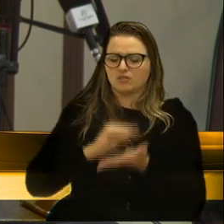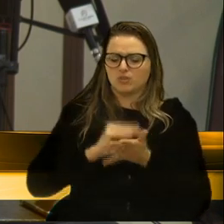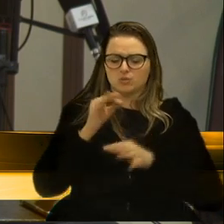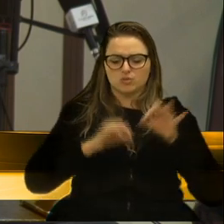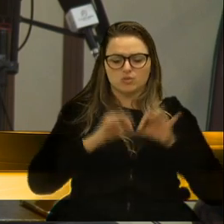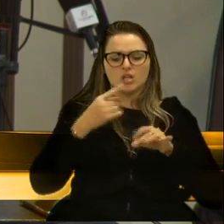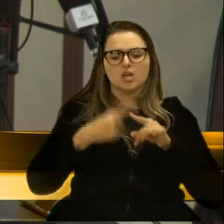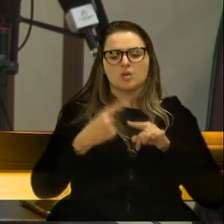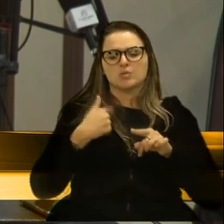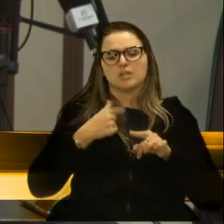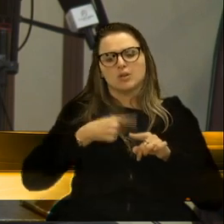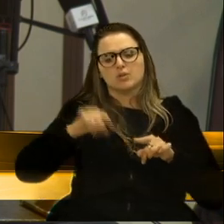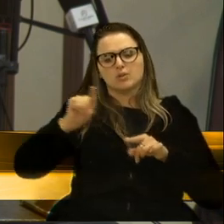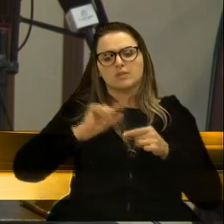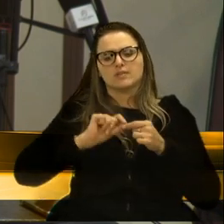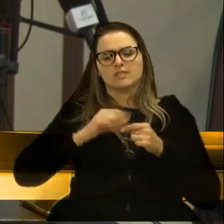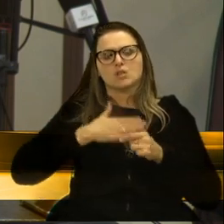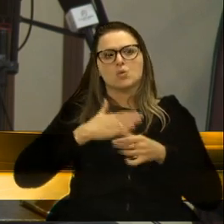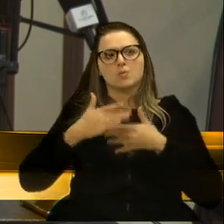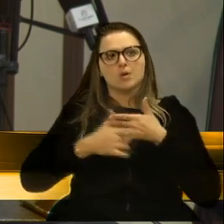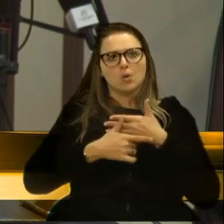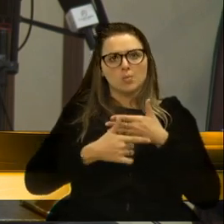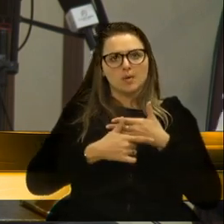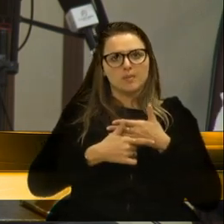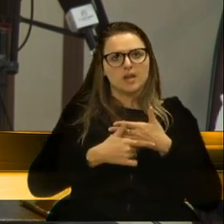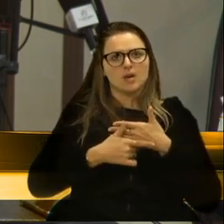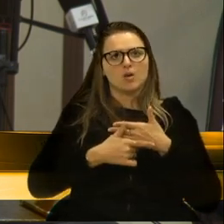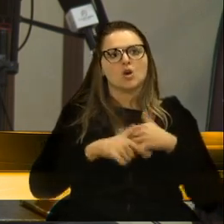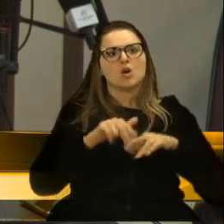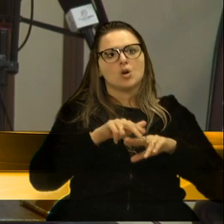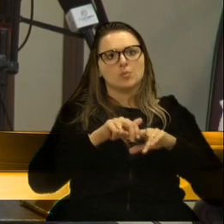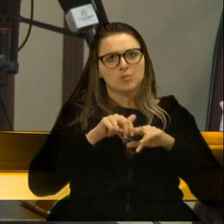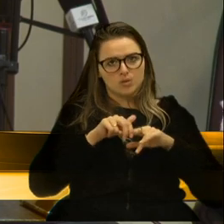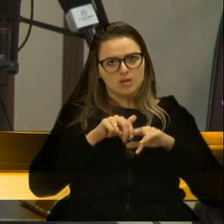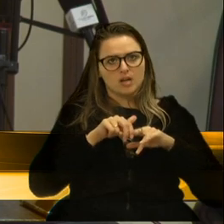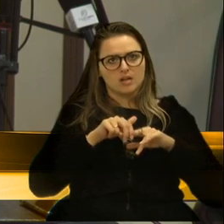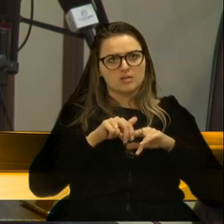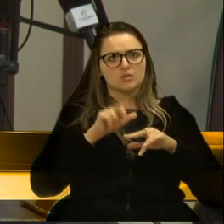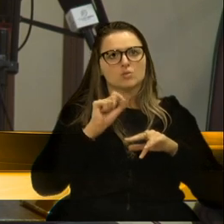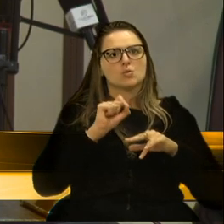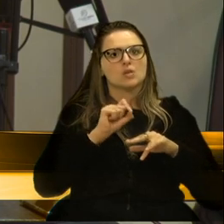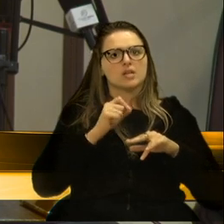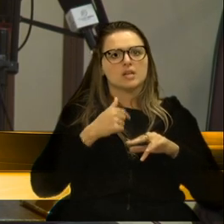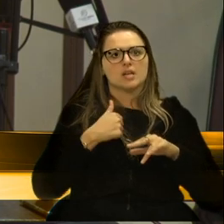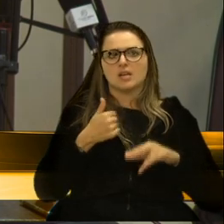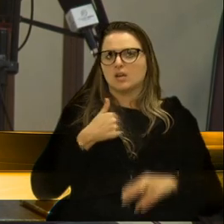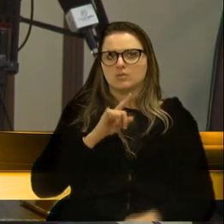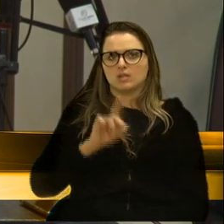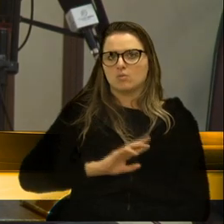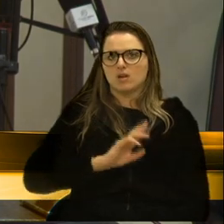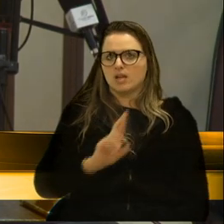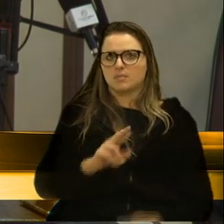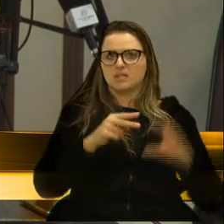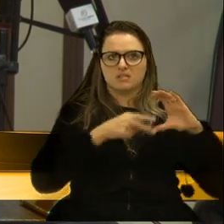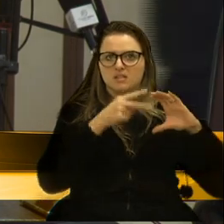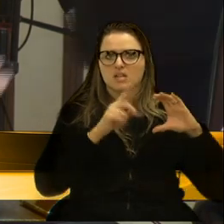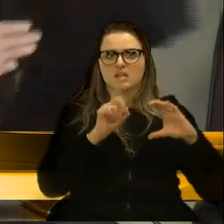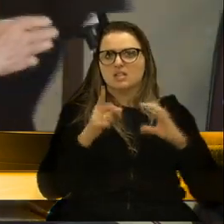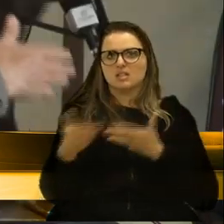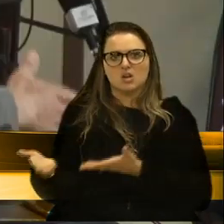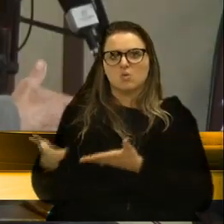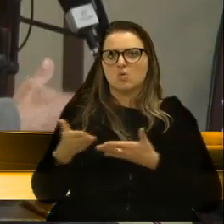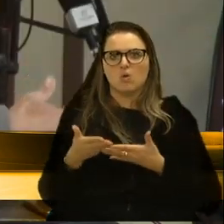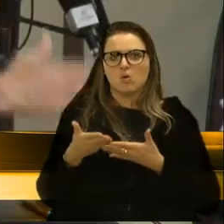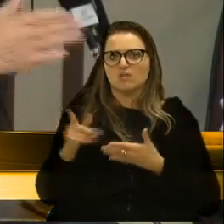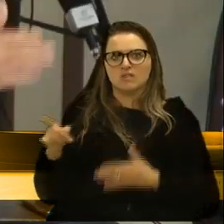fazer o meu papel pela cobrança que eu recebi pela manhã. Não fui representar a casa. Não convidamos ninguém, nem